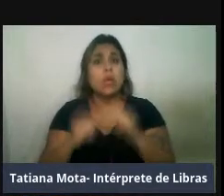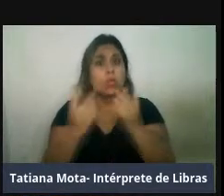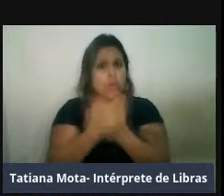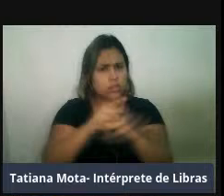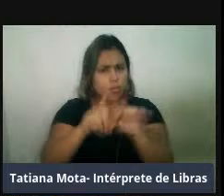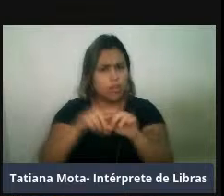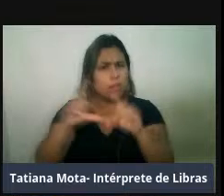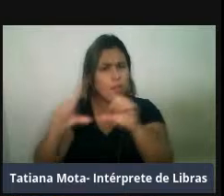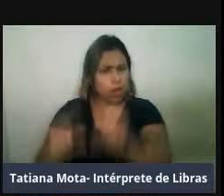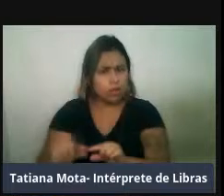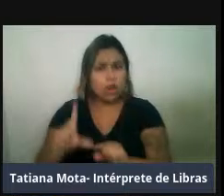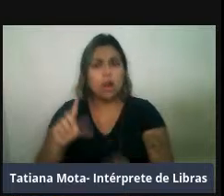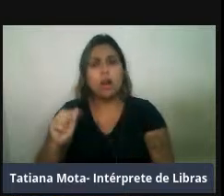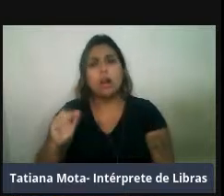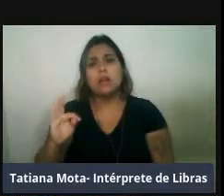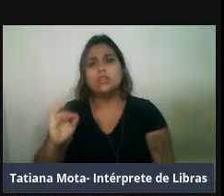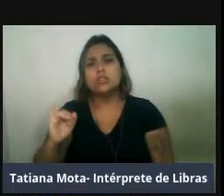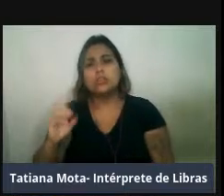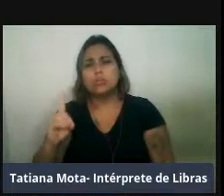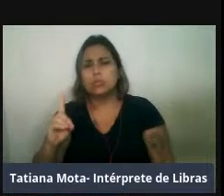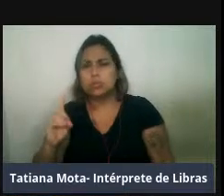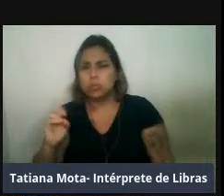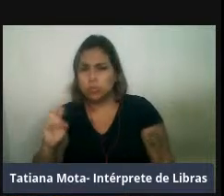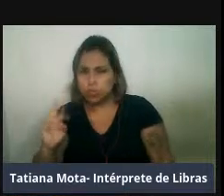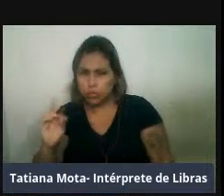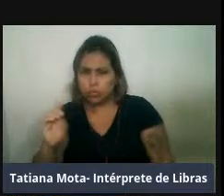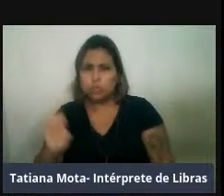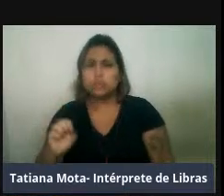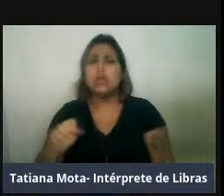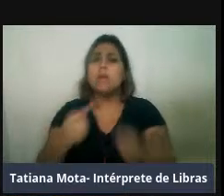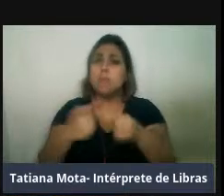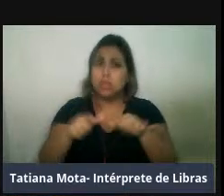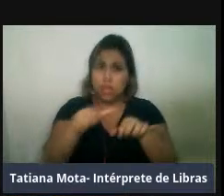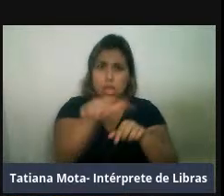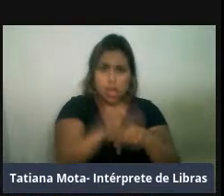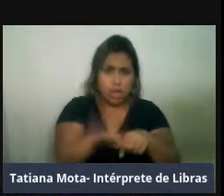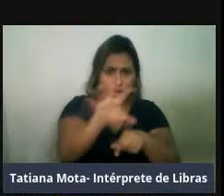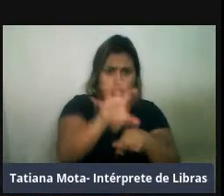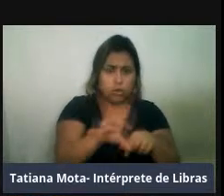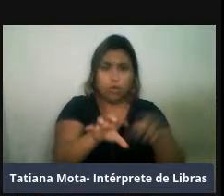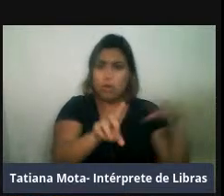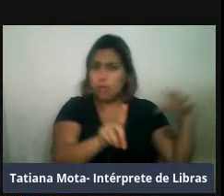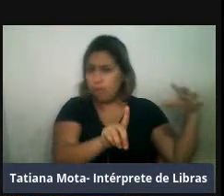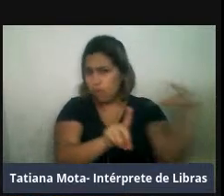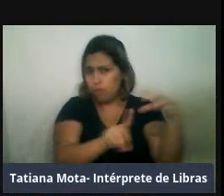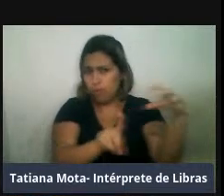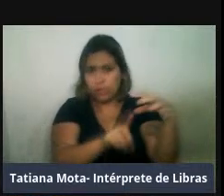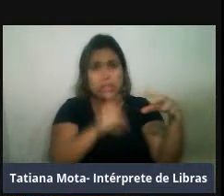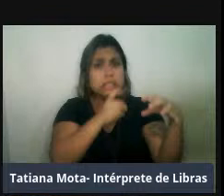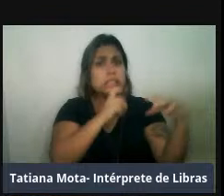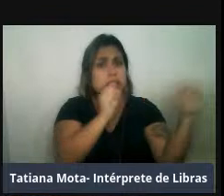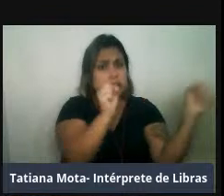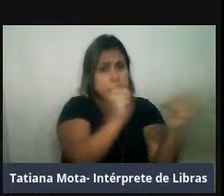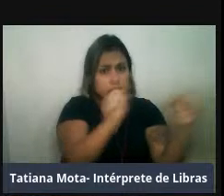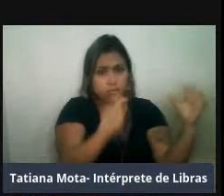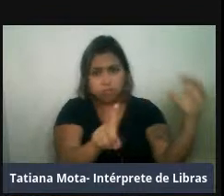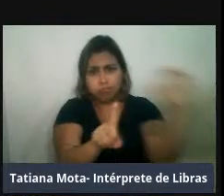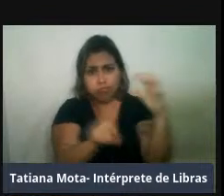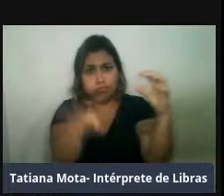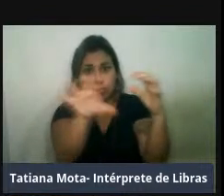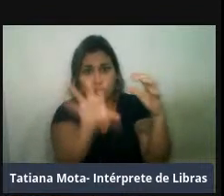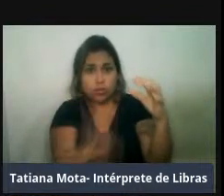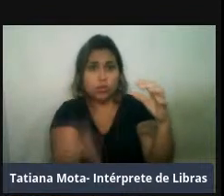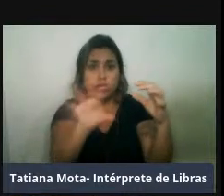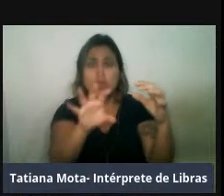mas em regiões que têm uma forte influência das correntes frias, em função dos giros oceânicos no